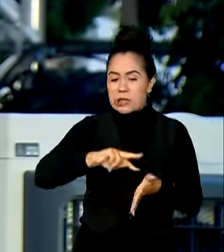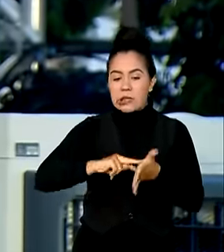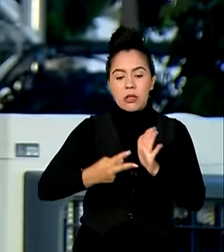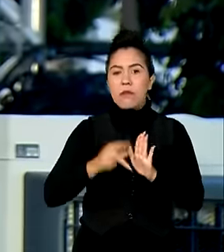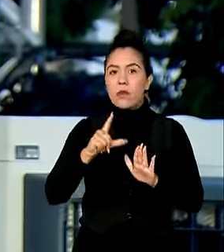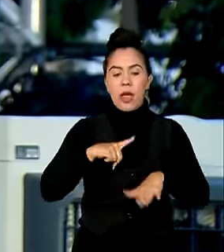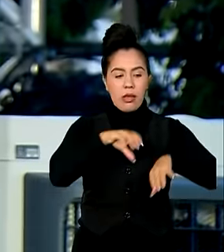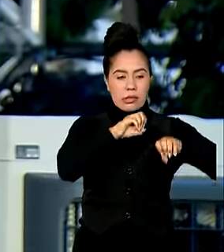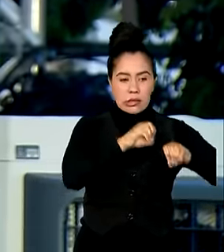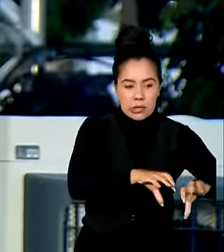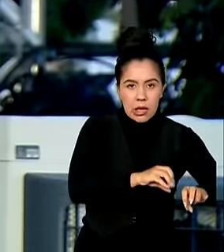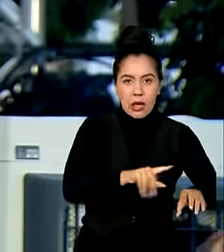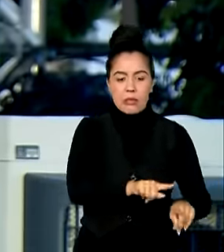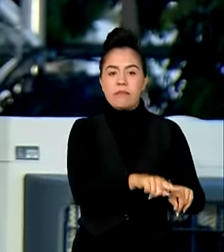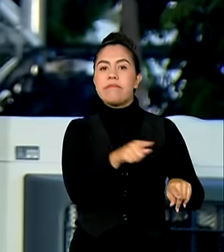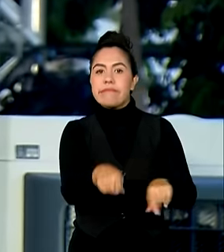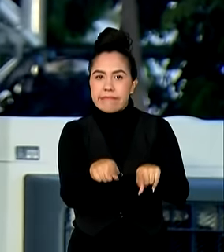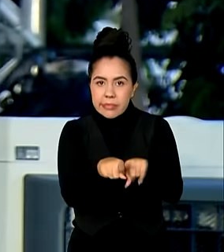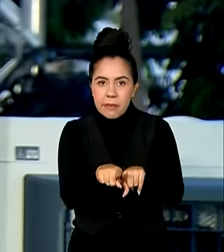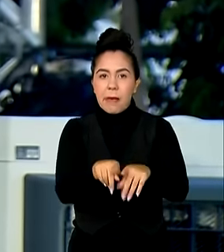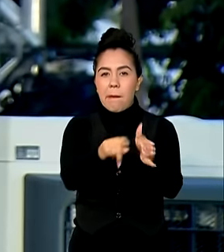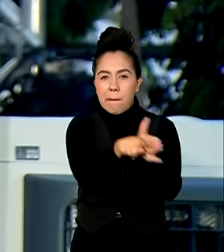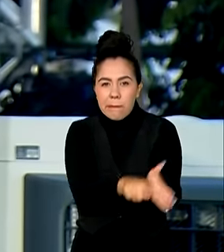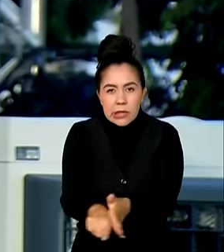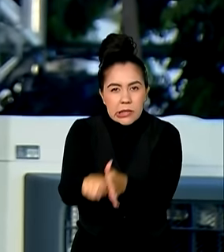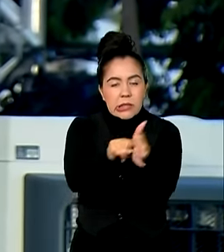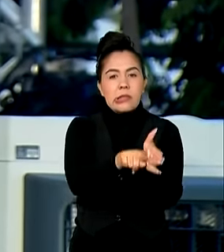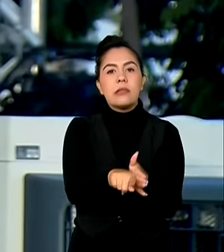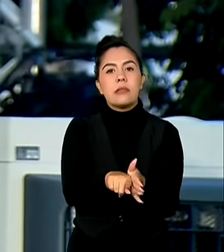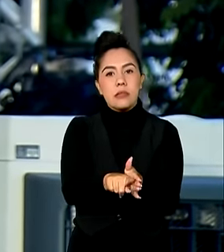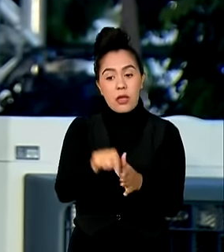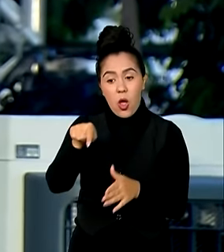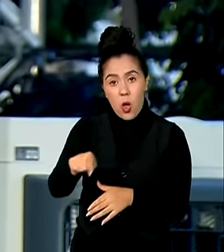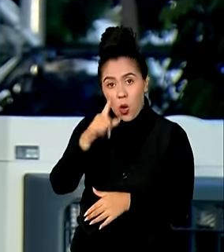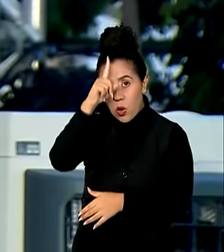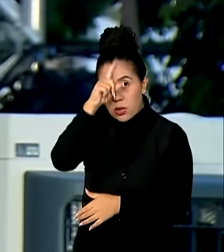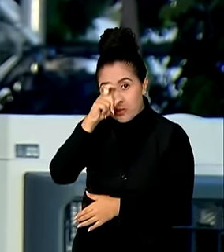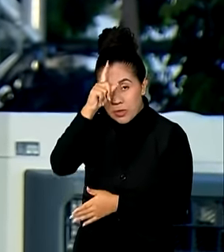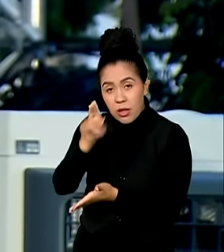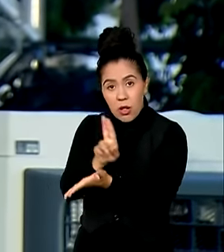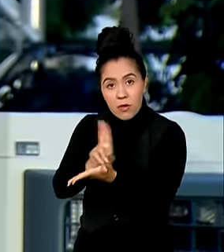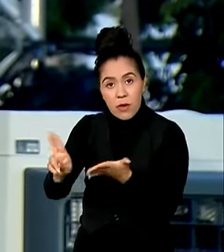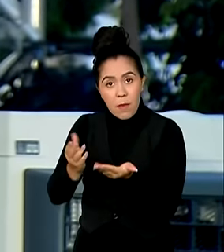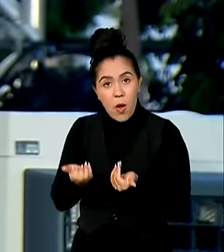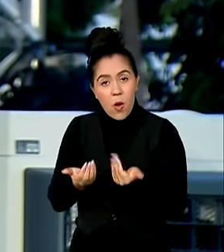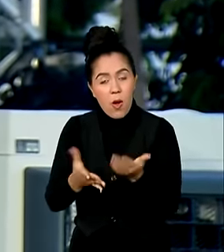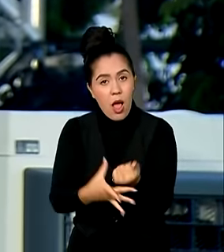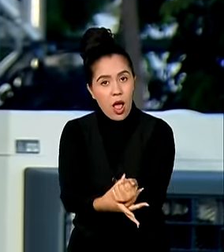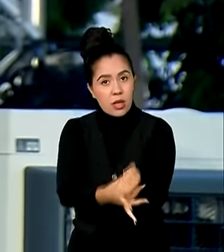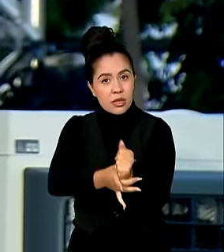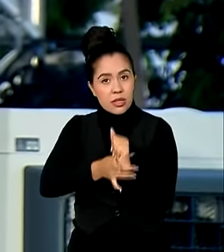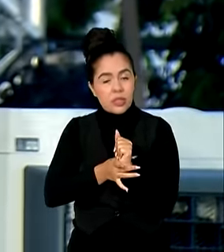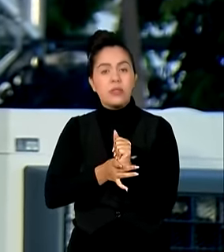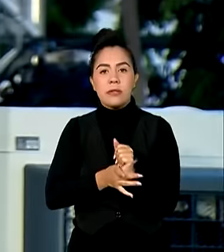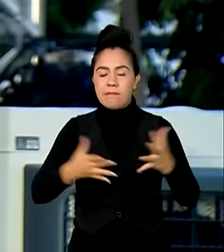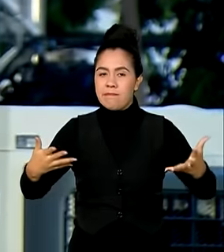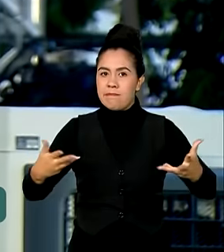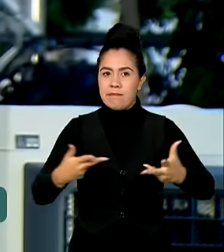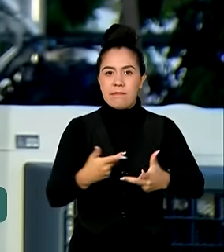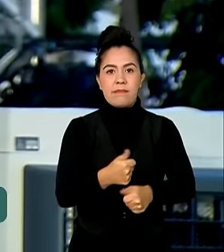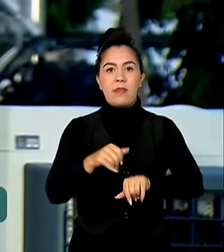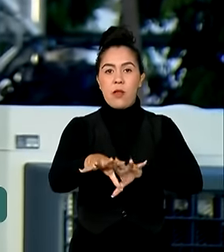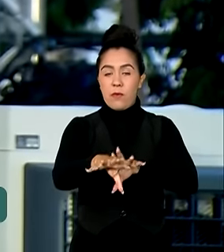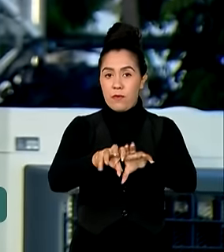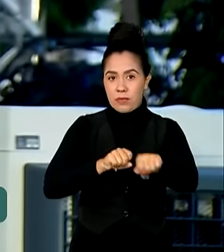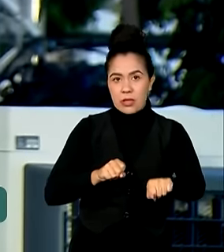pesquisa, esse é um hospital universitário, para garantir a boa formação de profissionais de